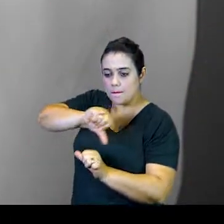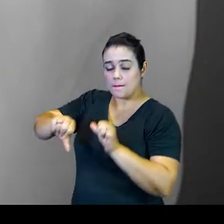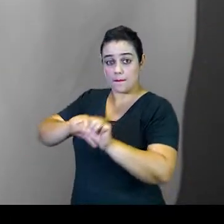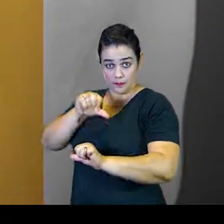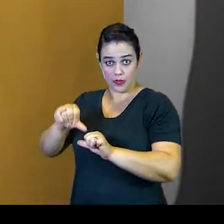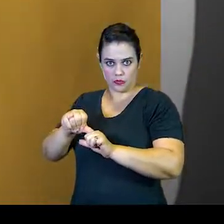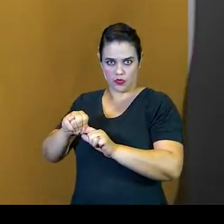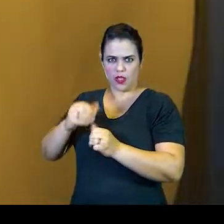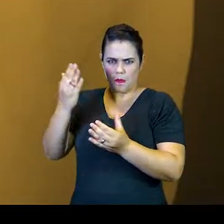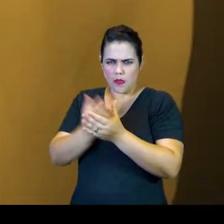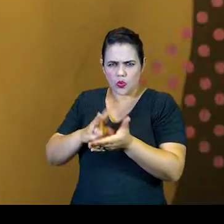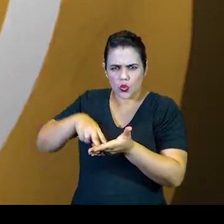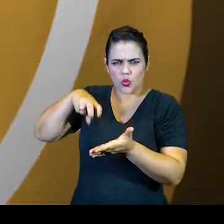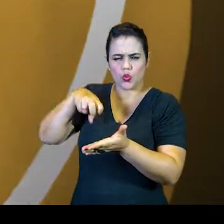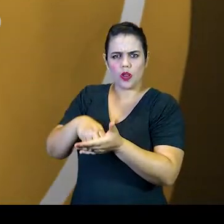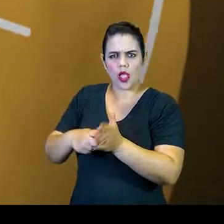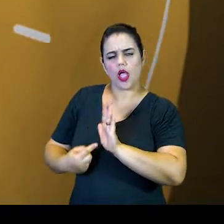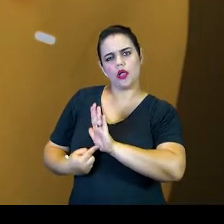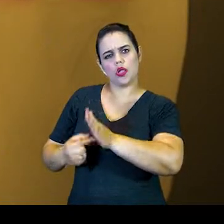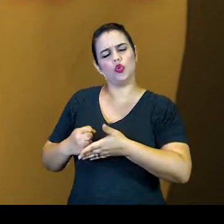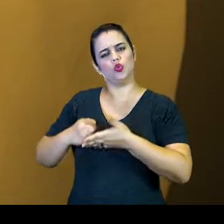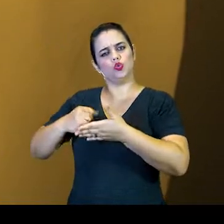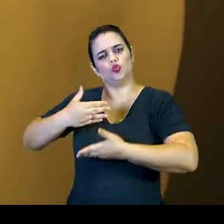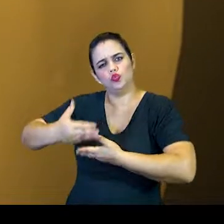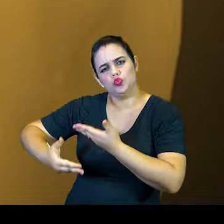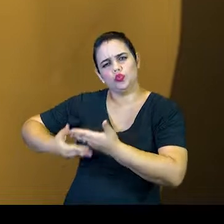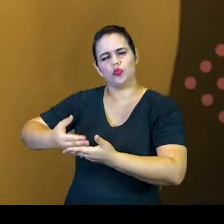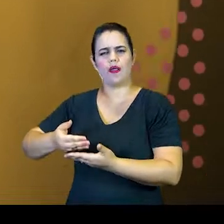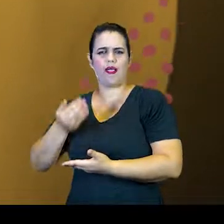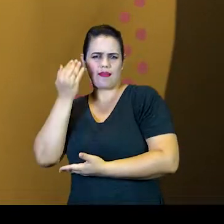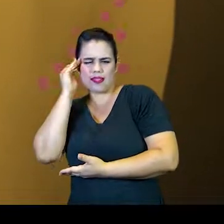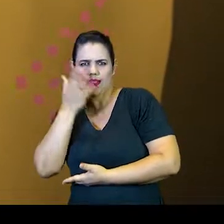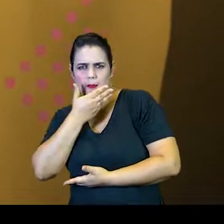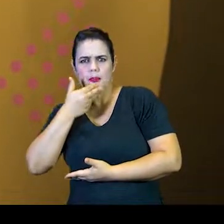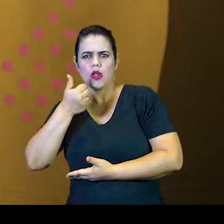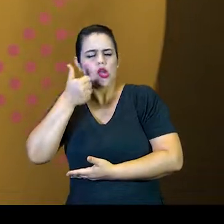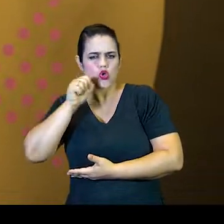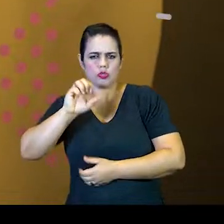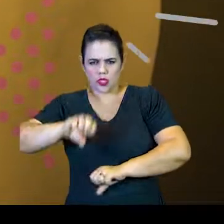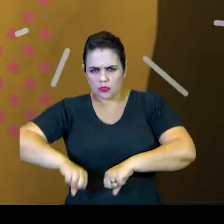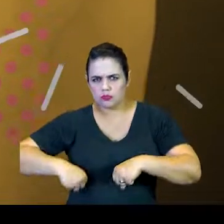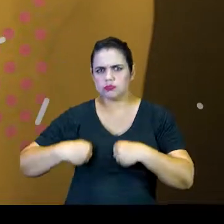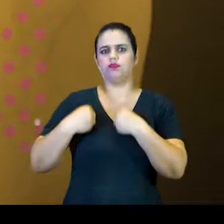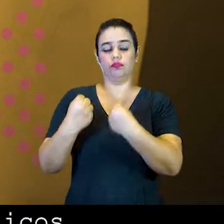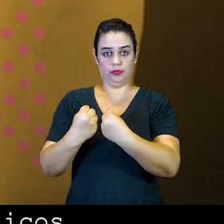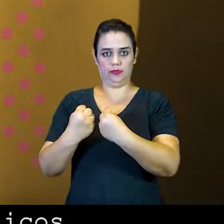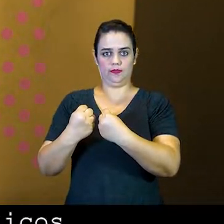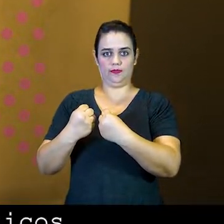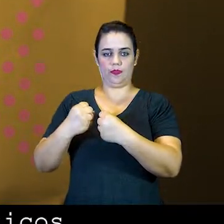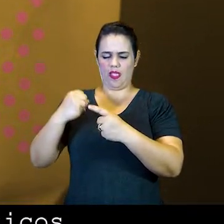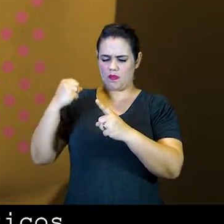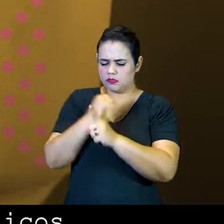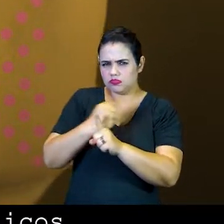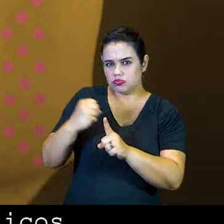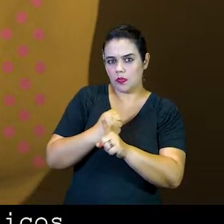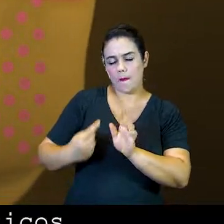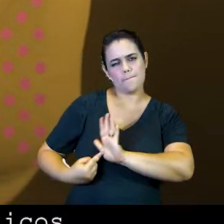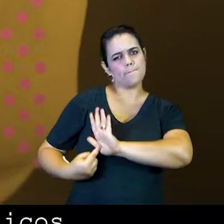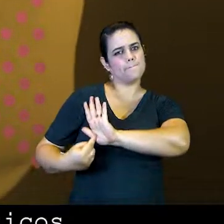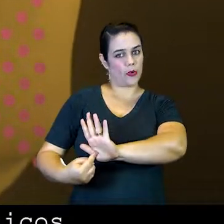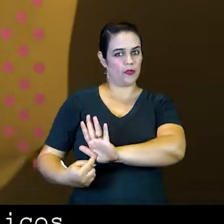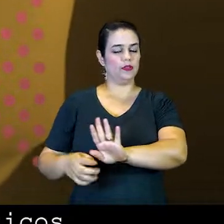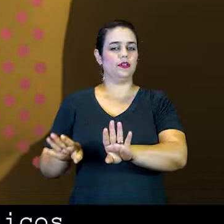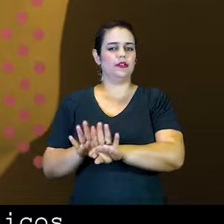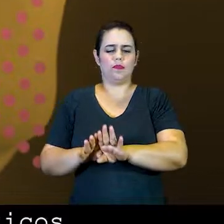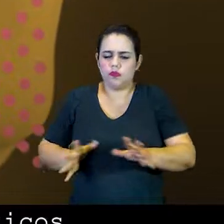protetivas, visando auxiliá-las a compreender e superar o ciclo da violência. Para impulsionar o